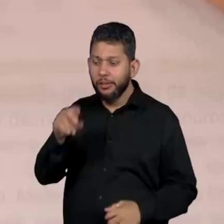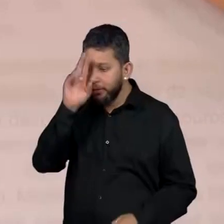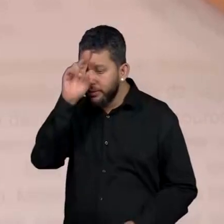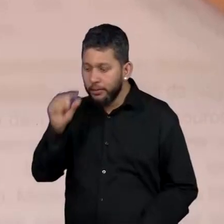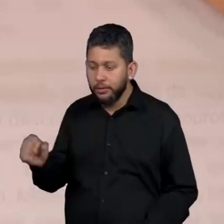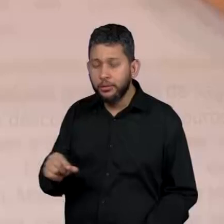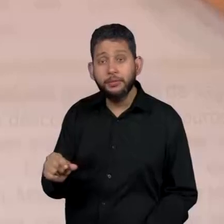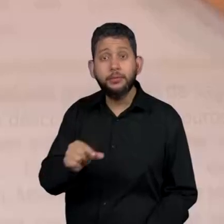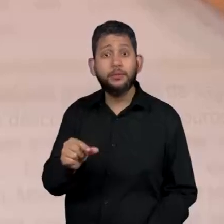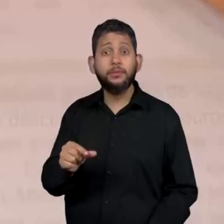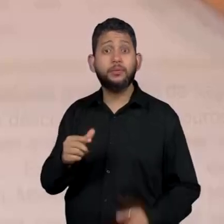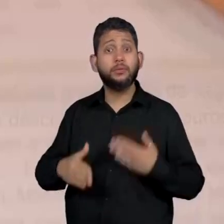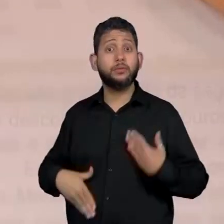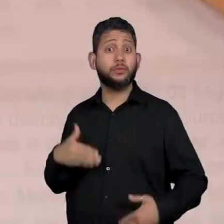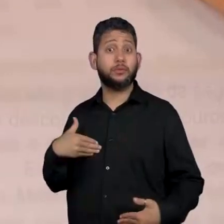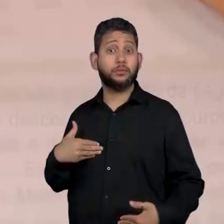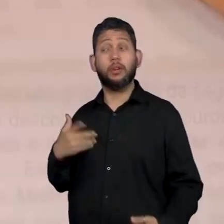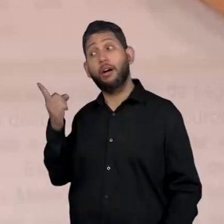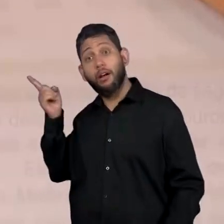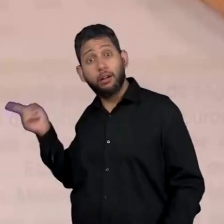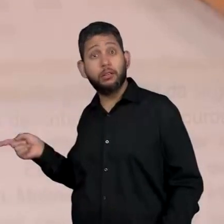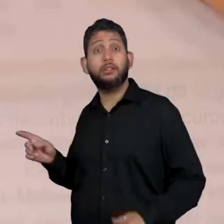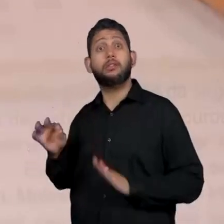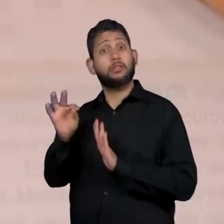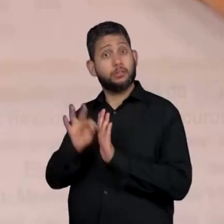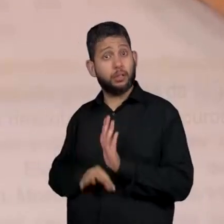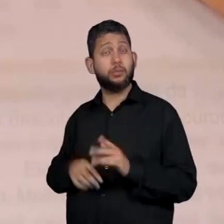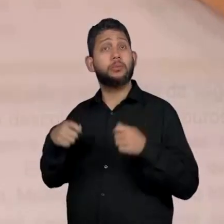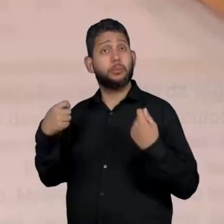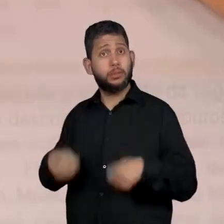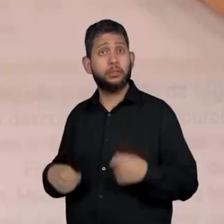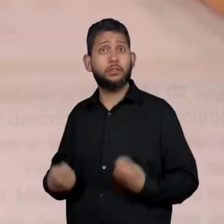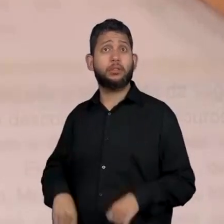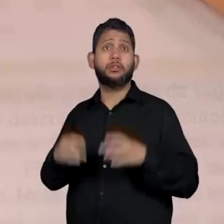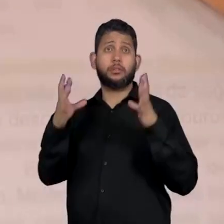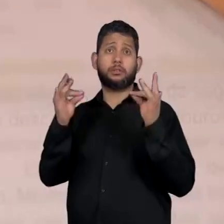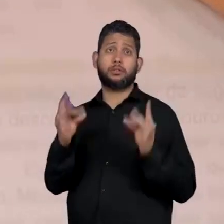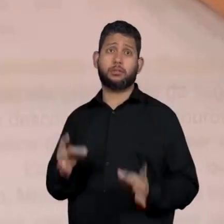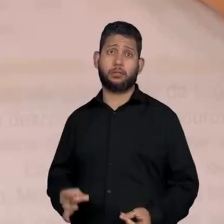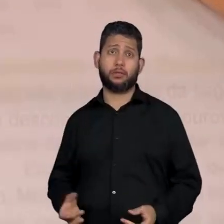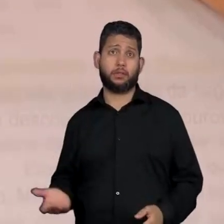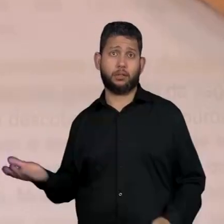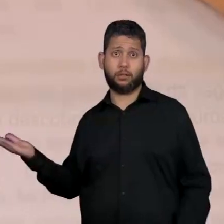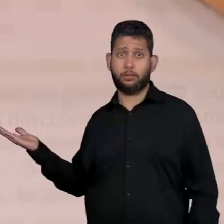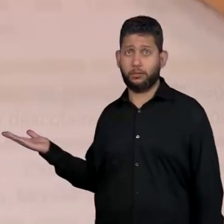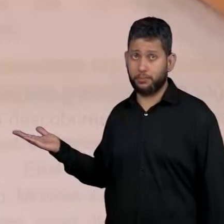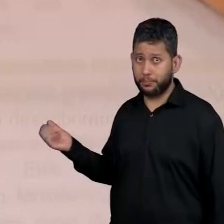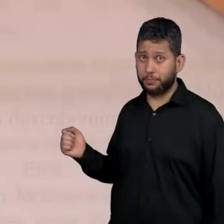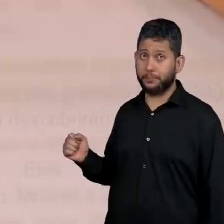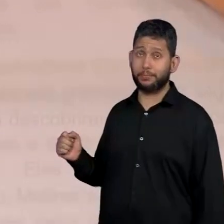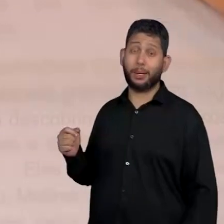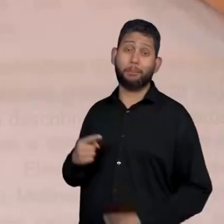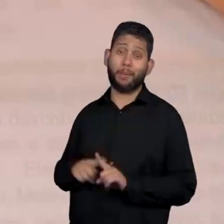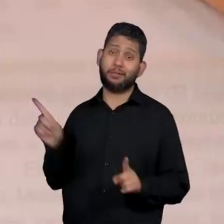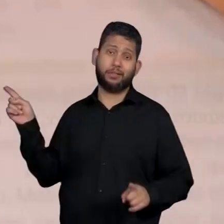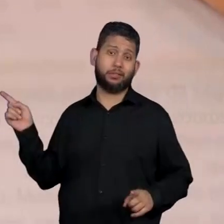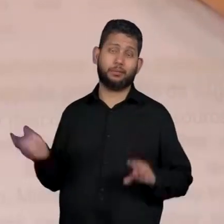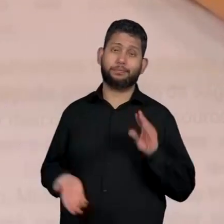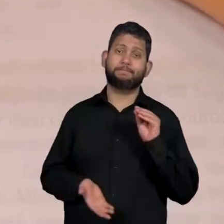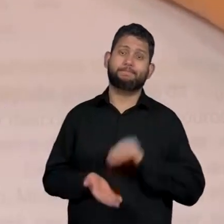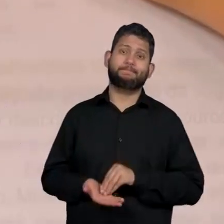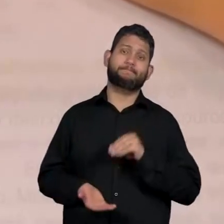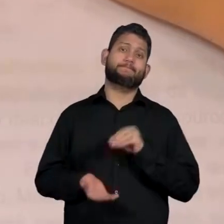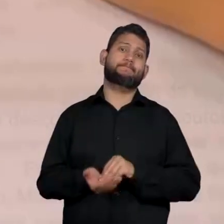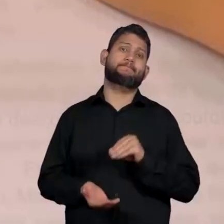características precisarão estar descritas na mensagem. E detalhe, não estão. E aí,